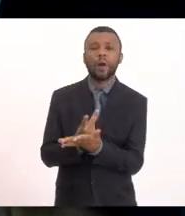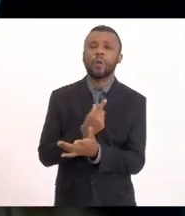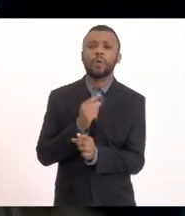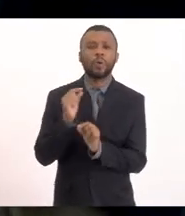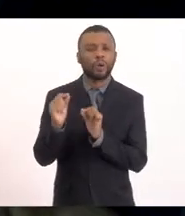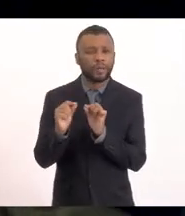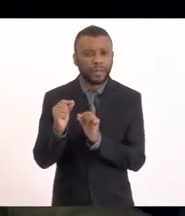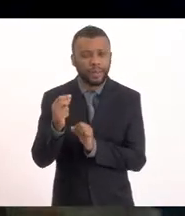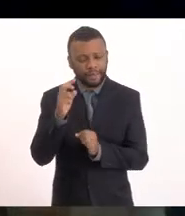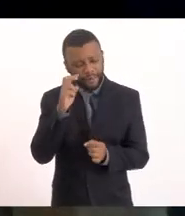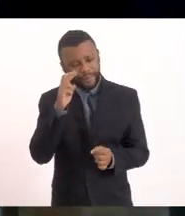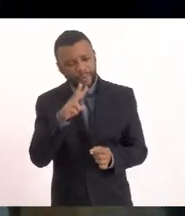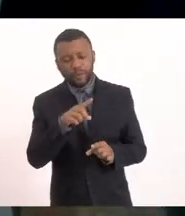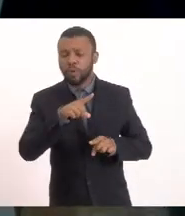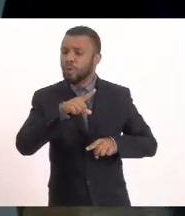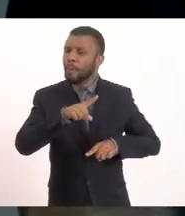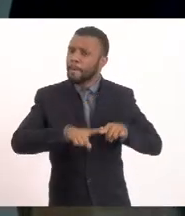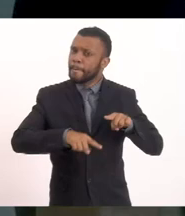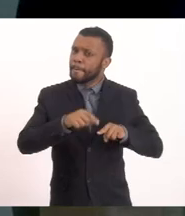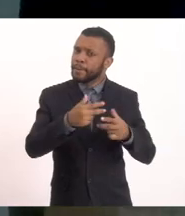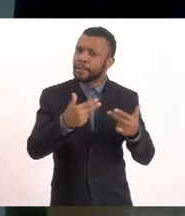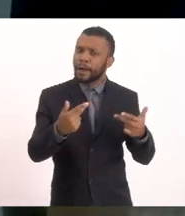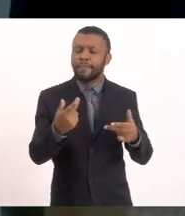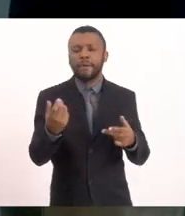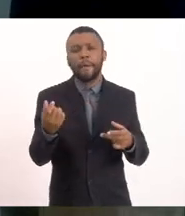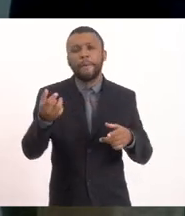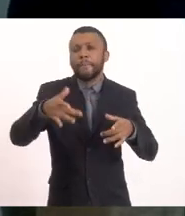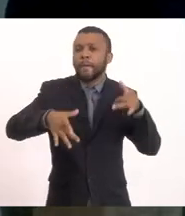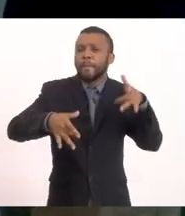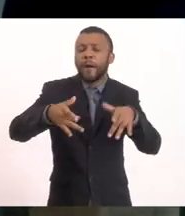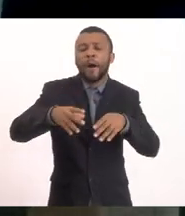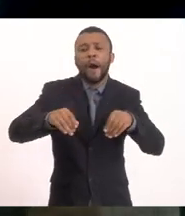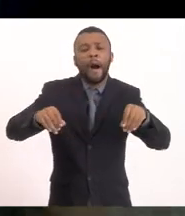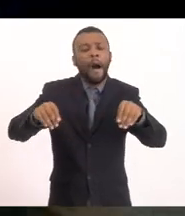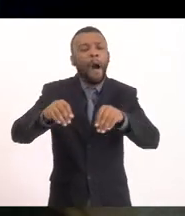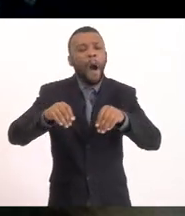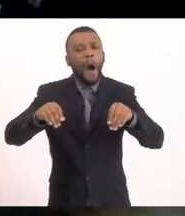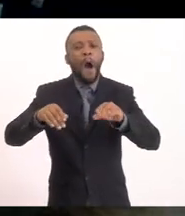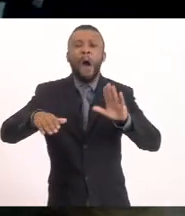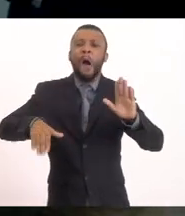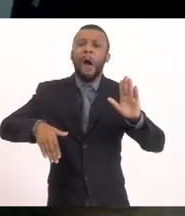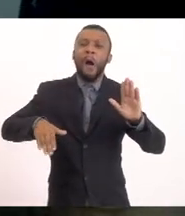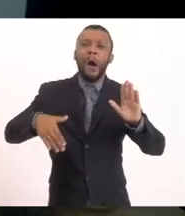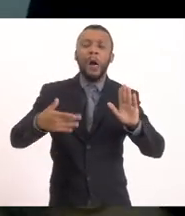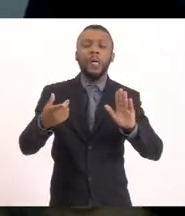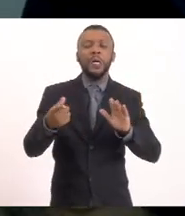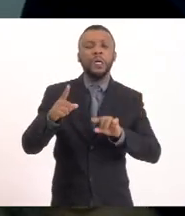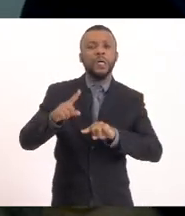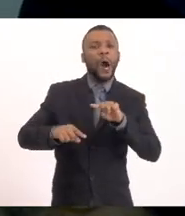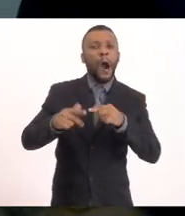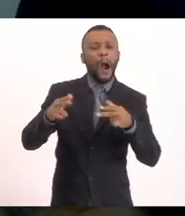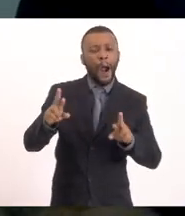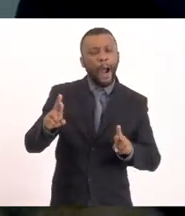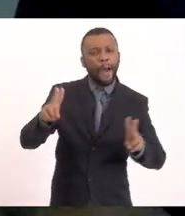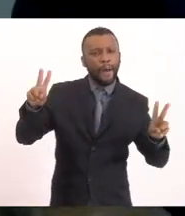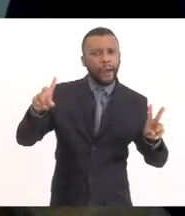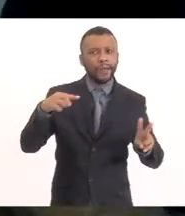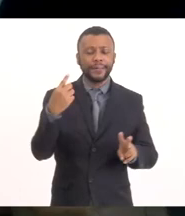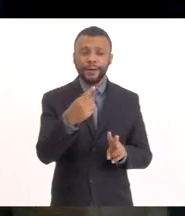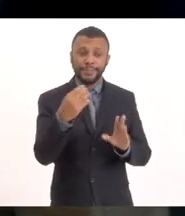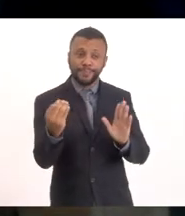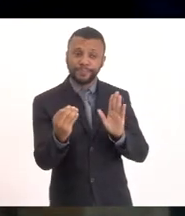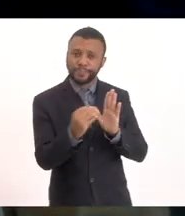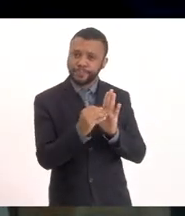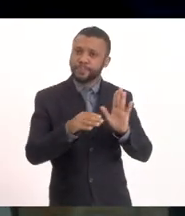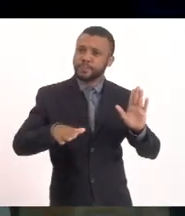Visto que o material Foi depositado Na areia da praia Foi um material De procedência Diferente Do material Já encontrado